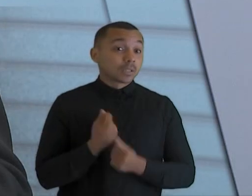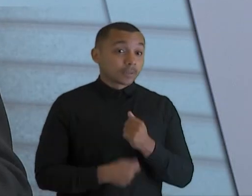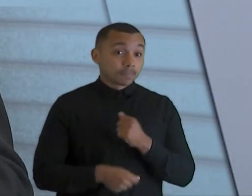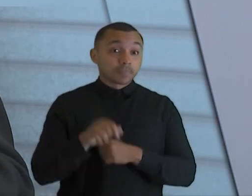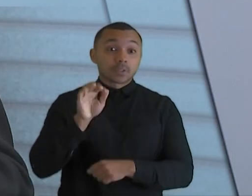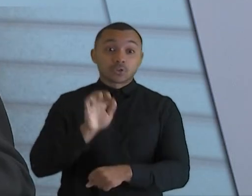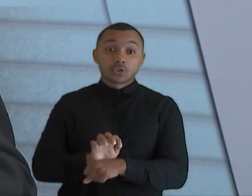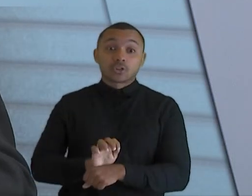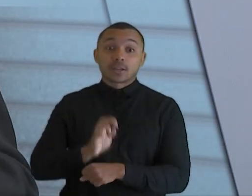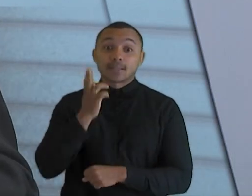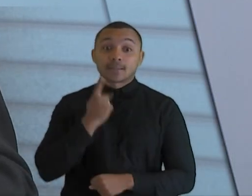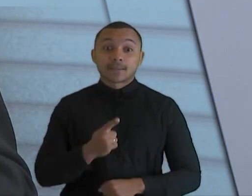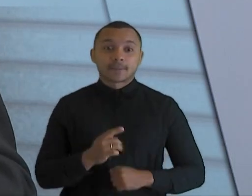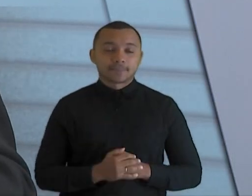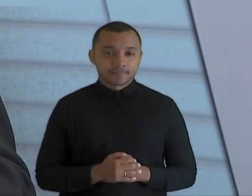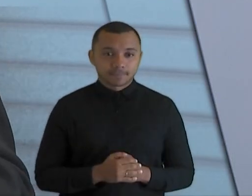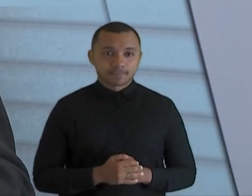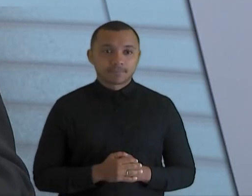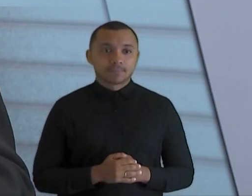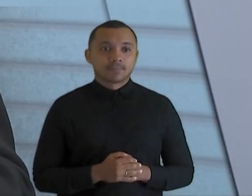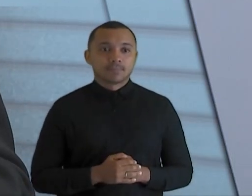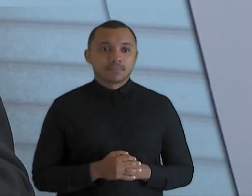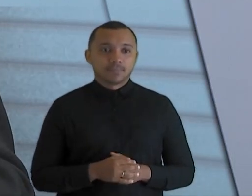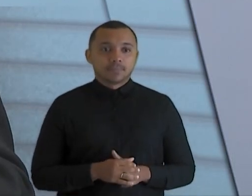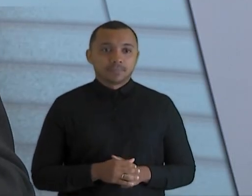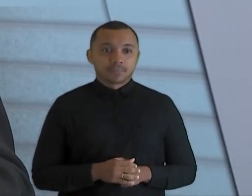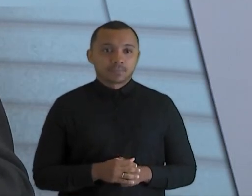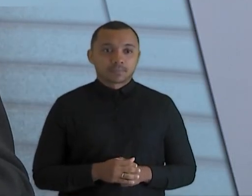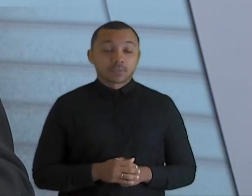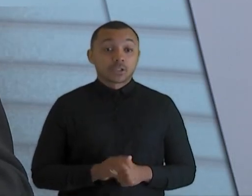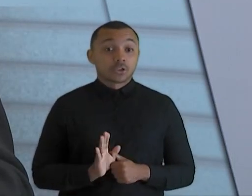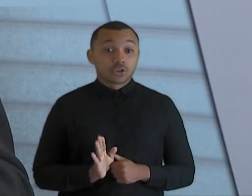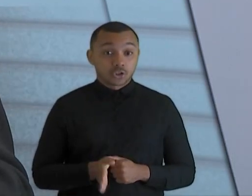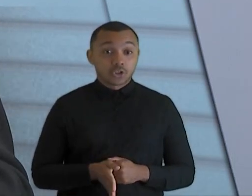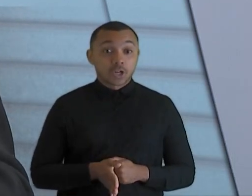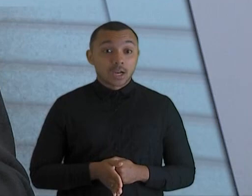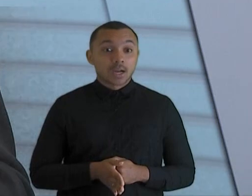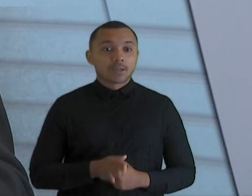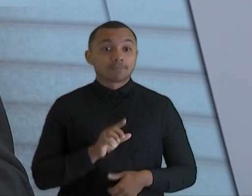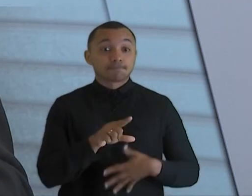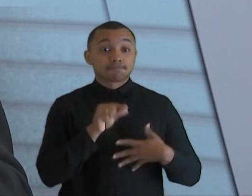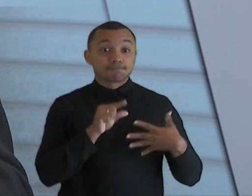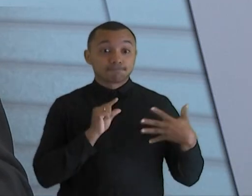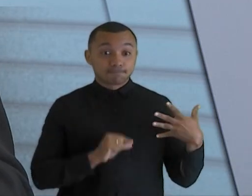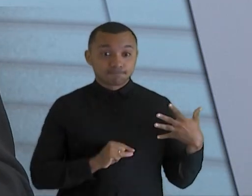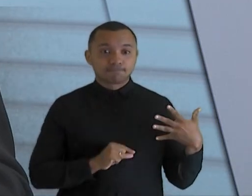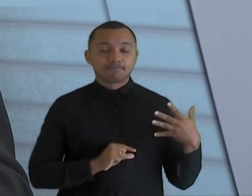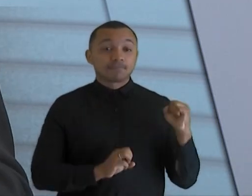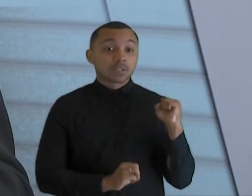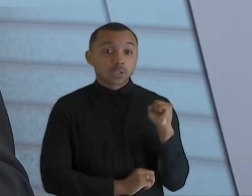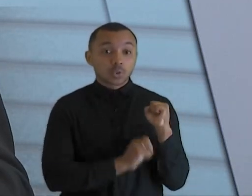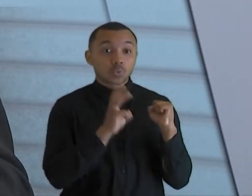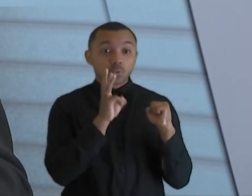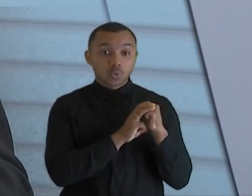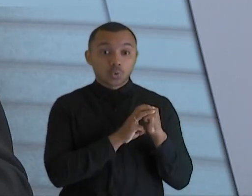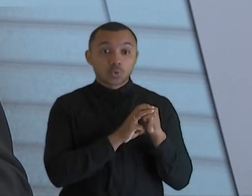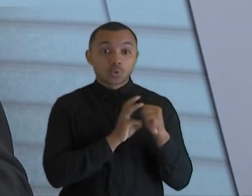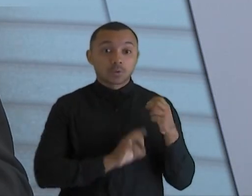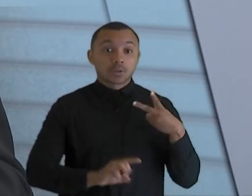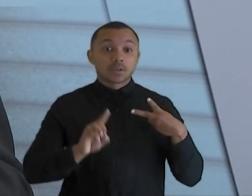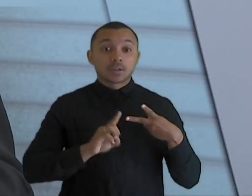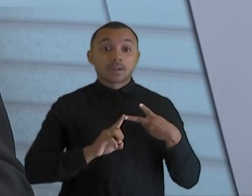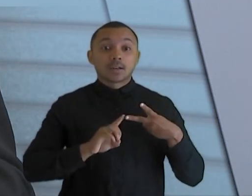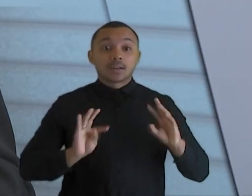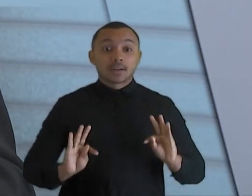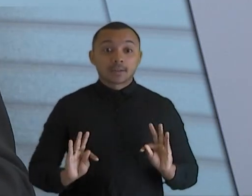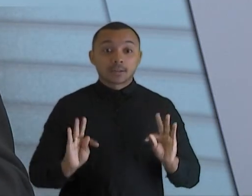do Ceará. A produção me informa aqui, doutor Holden, que o senhor escolheu alguns pilares, como sustentabilidade, uso de tecnologia,